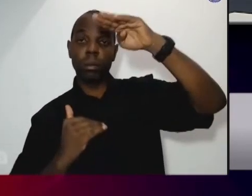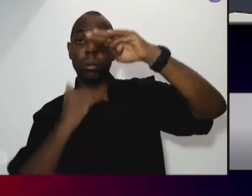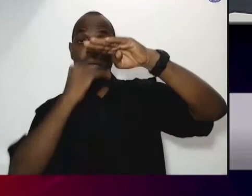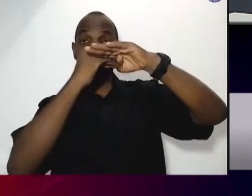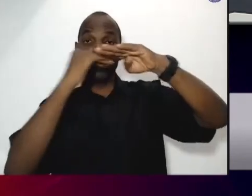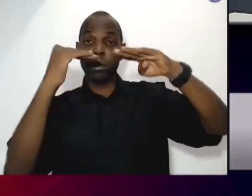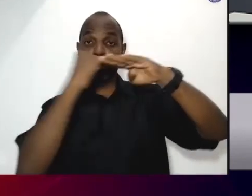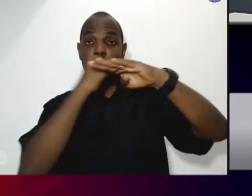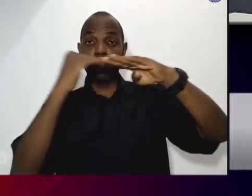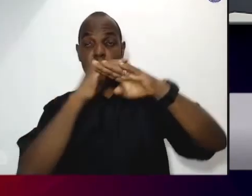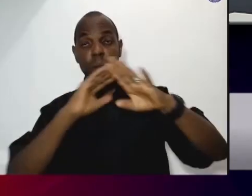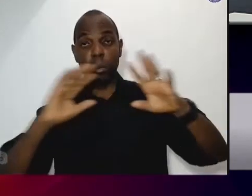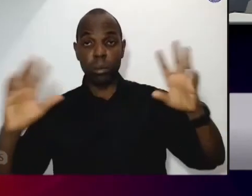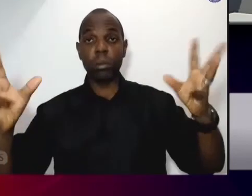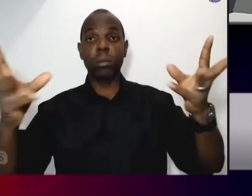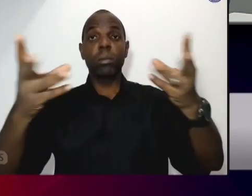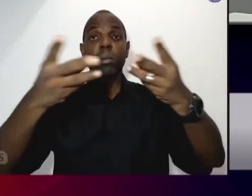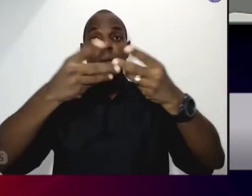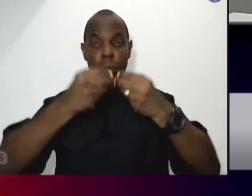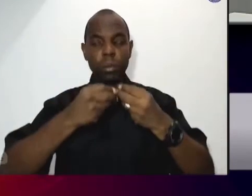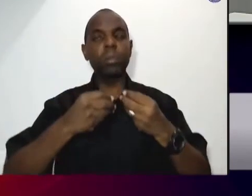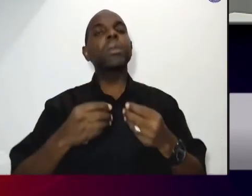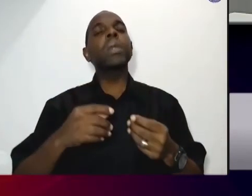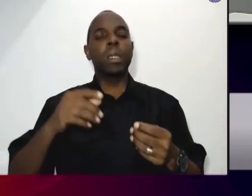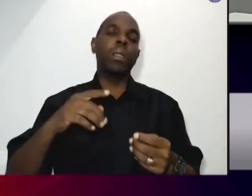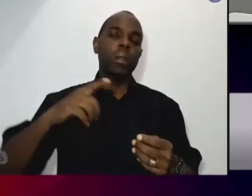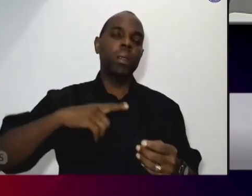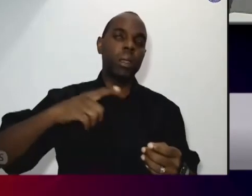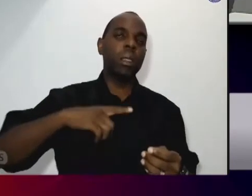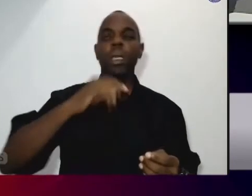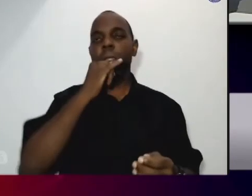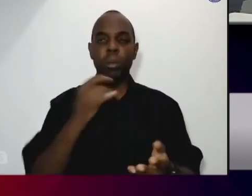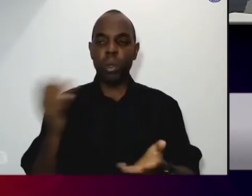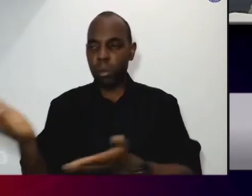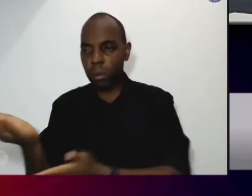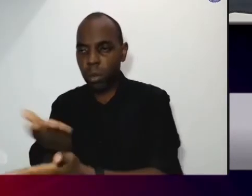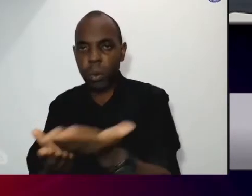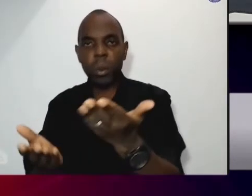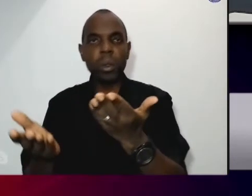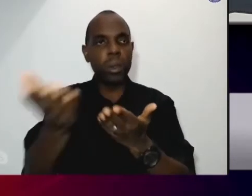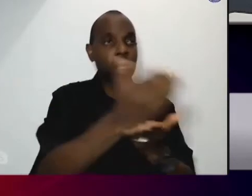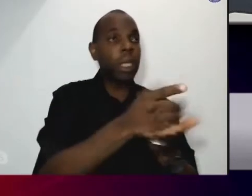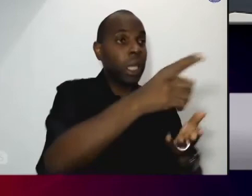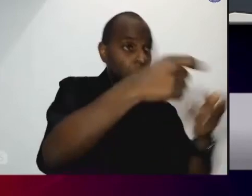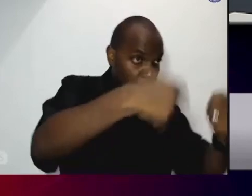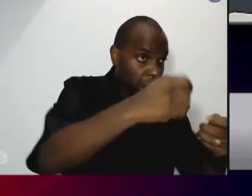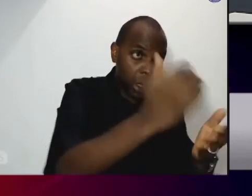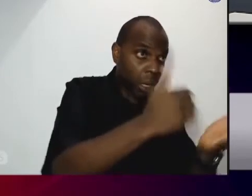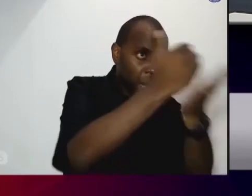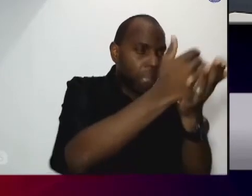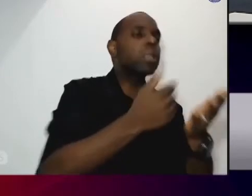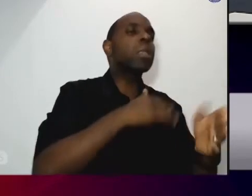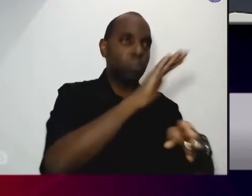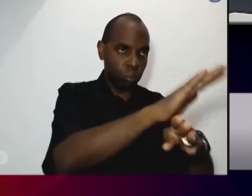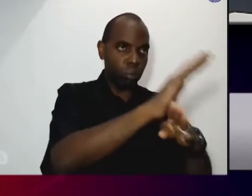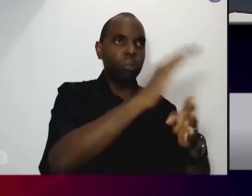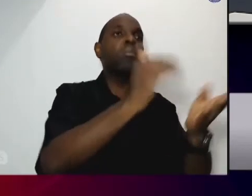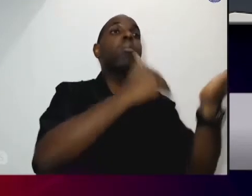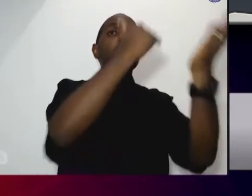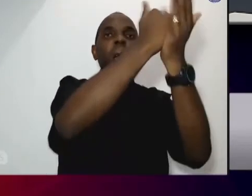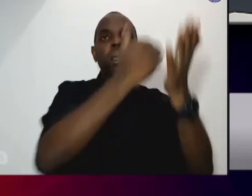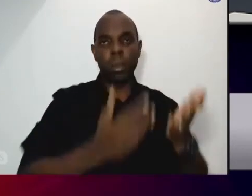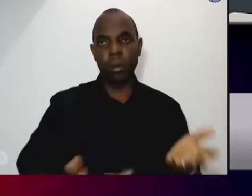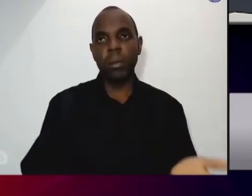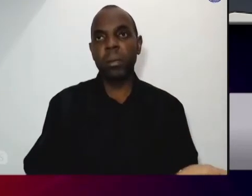fortalecimento de estruturas solidárias ou seja o cuidado com os mais necessitados e excluídos ações e projetos que